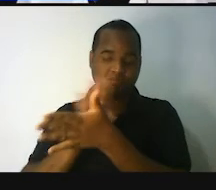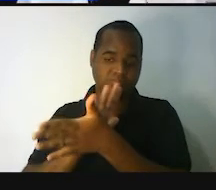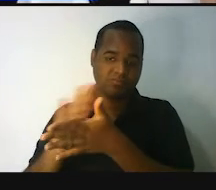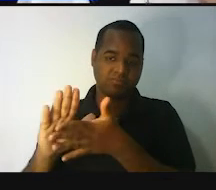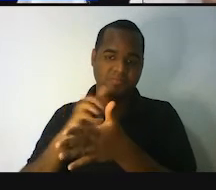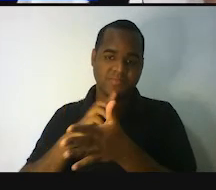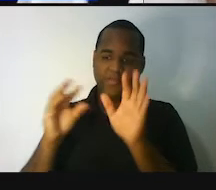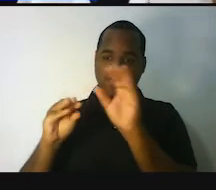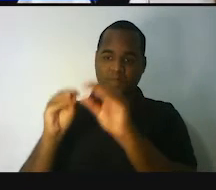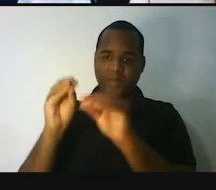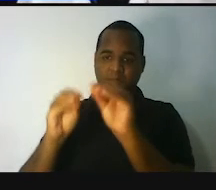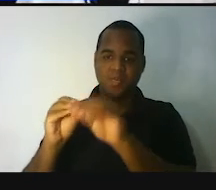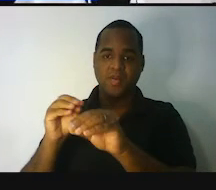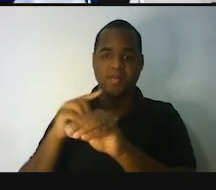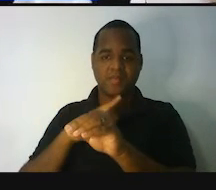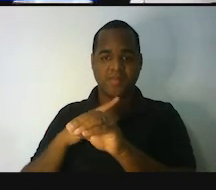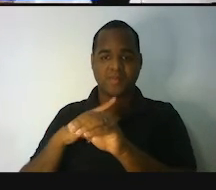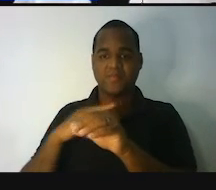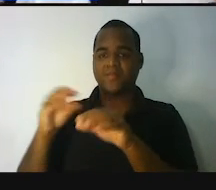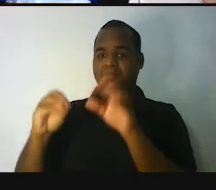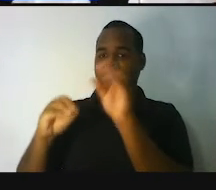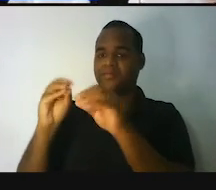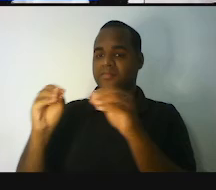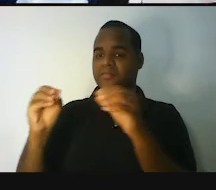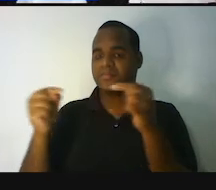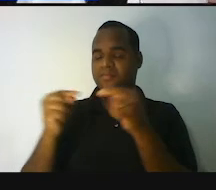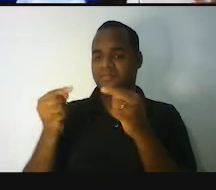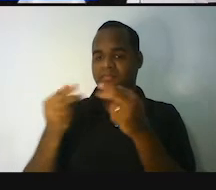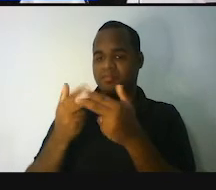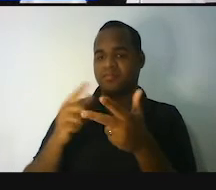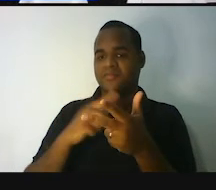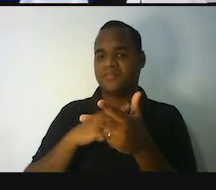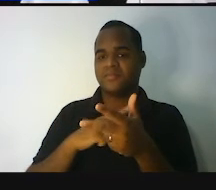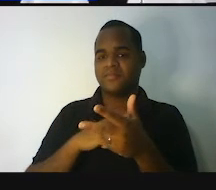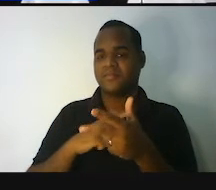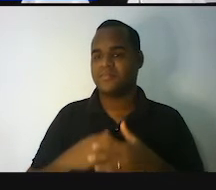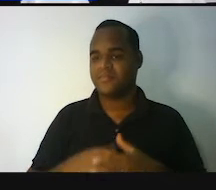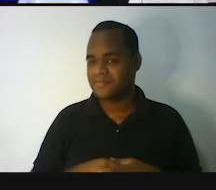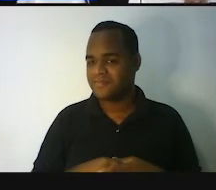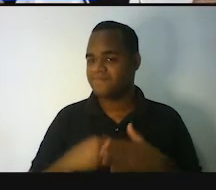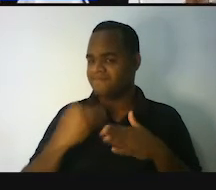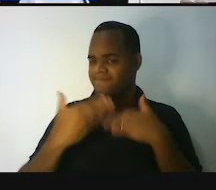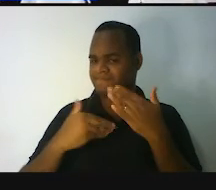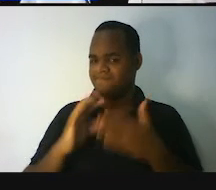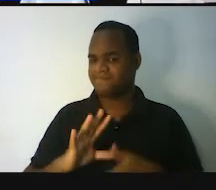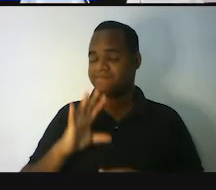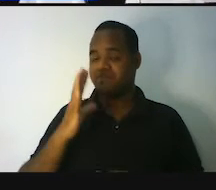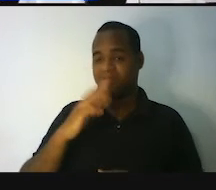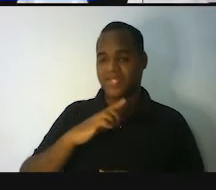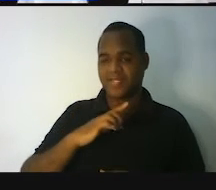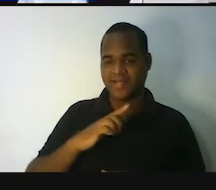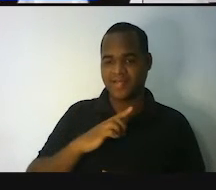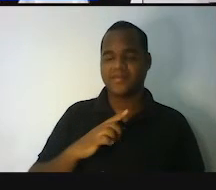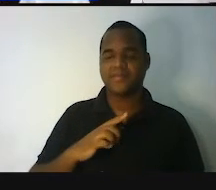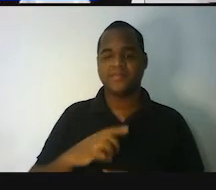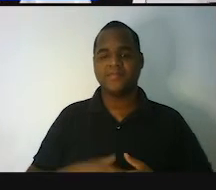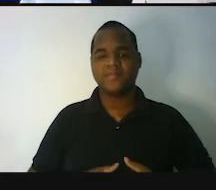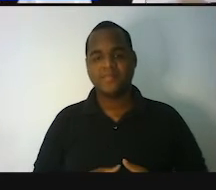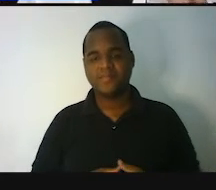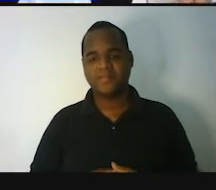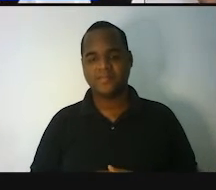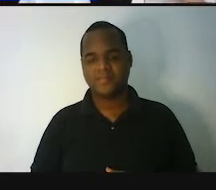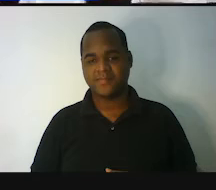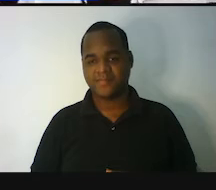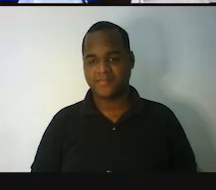e a gente colocava uma pedrinha ou um chinelo distante do outro e fazia uma medida ali. A gente